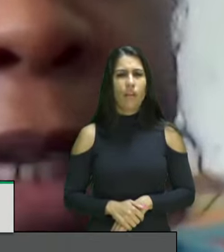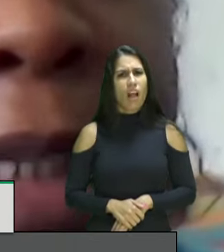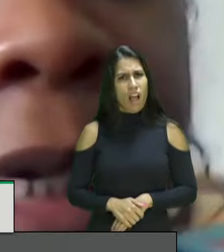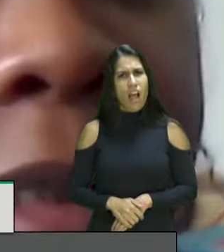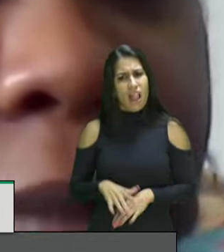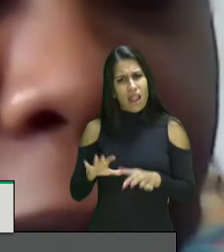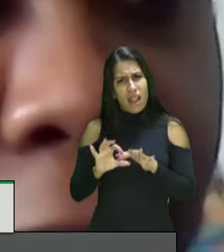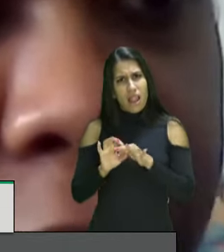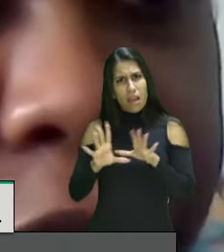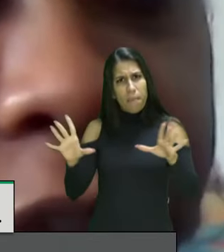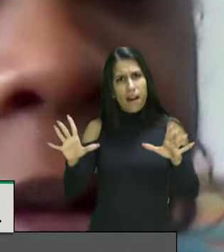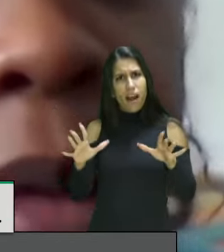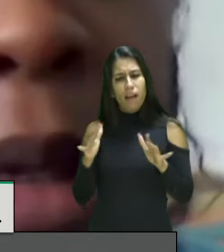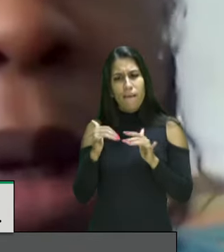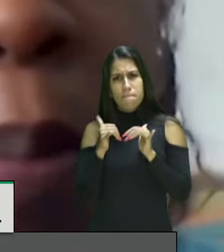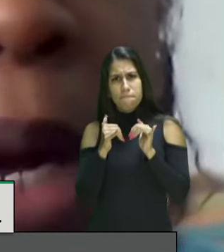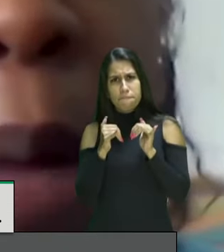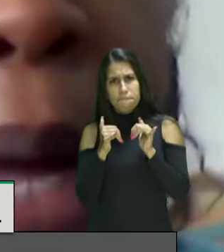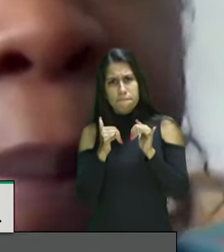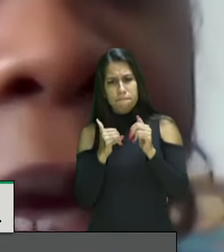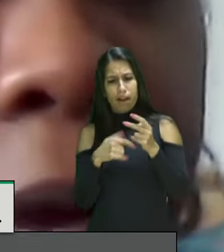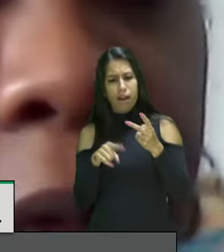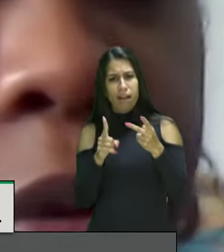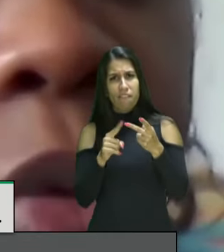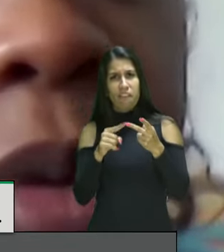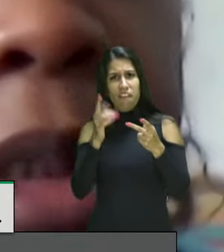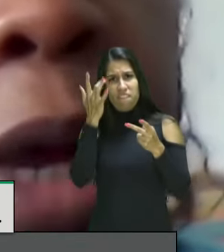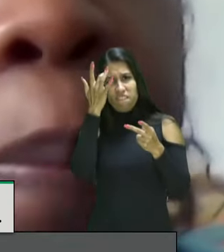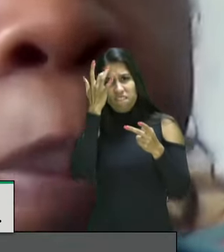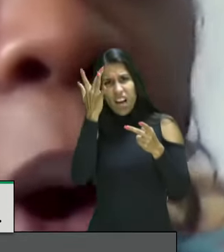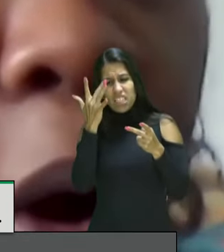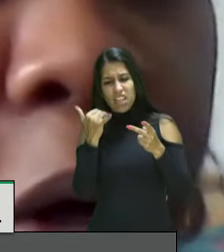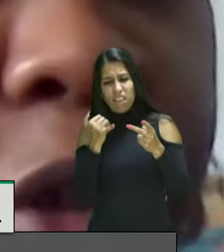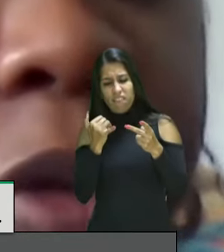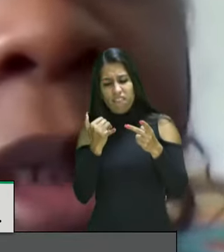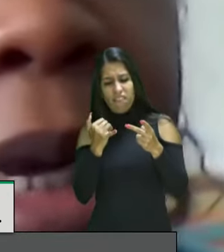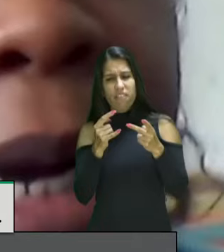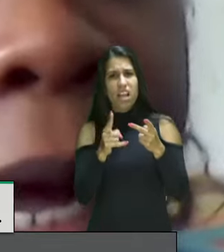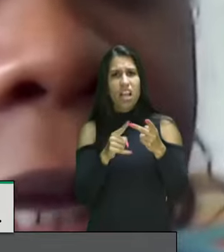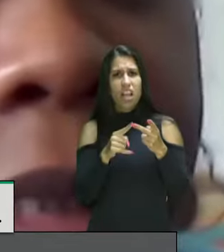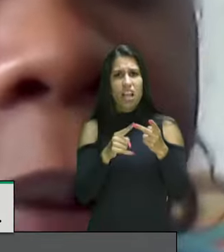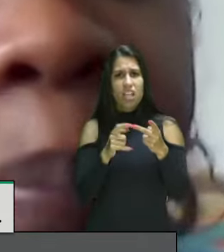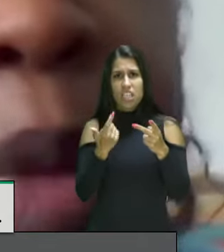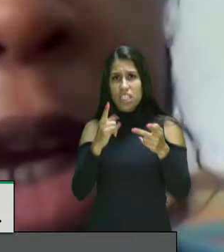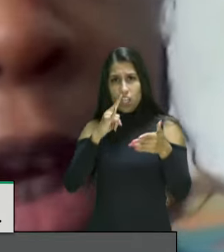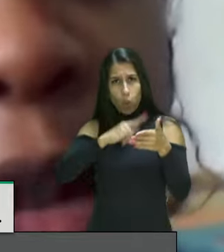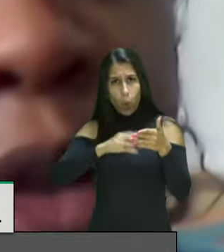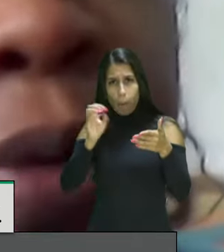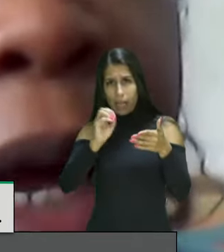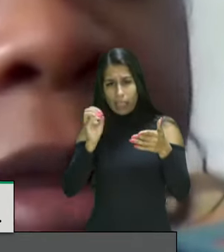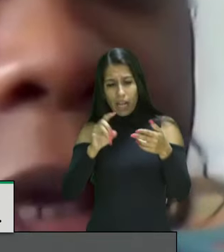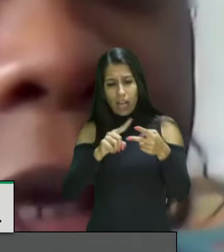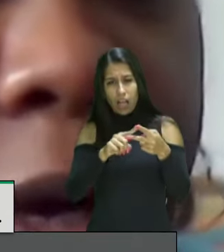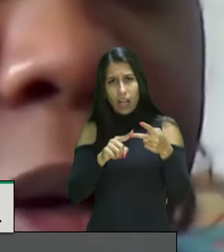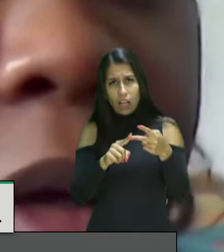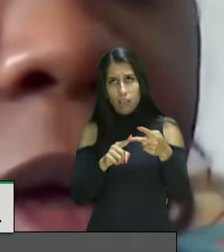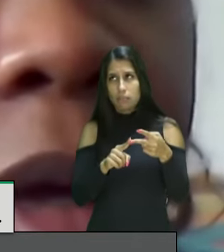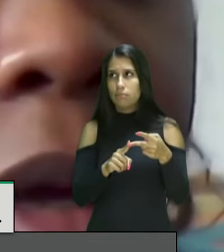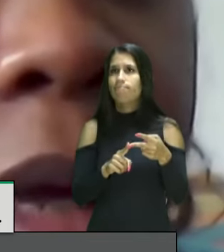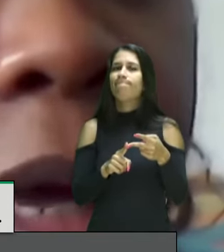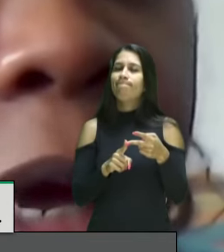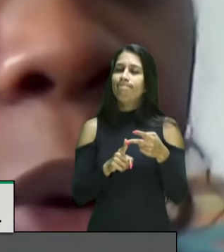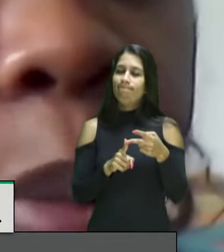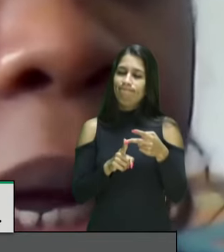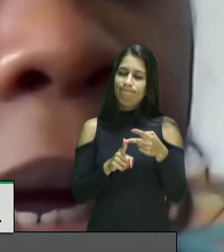facilidade para armamento sem imposto sem nada e isso vai ter